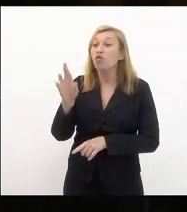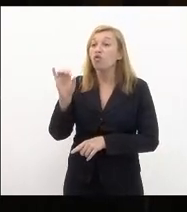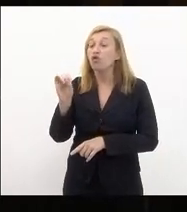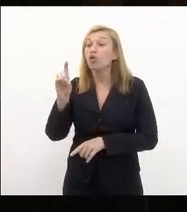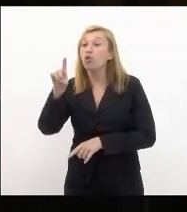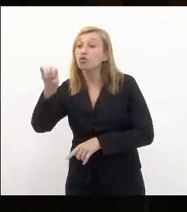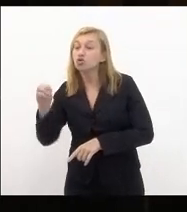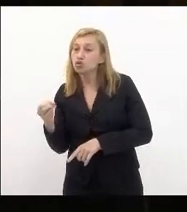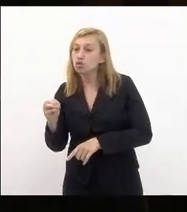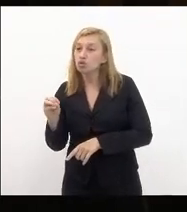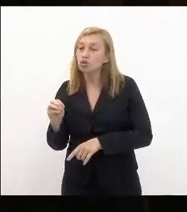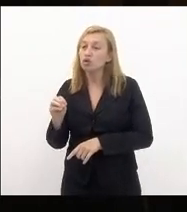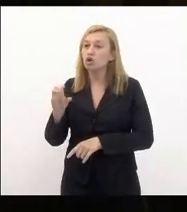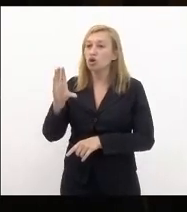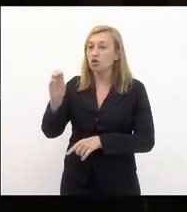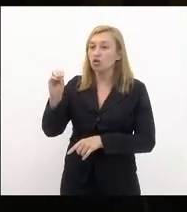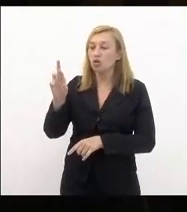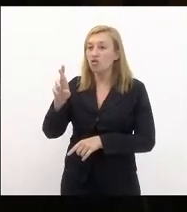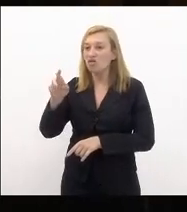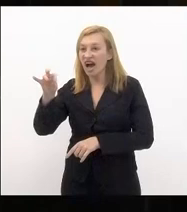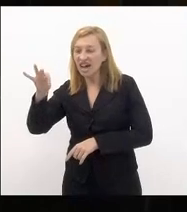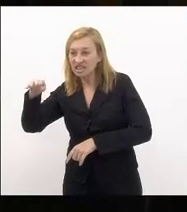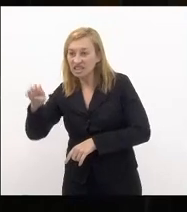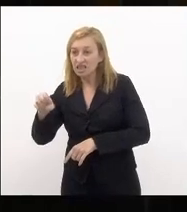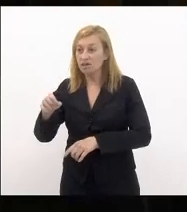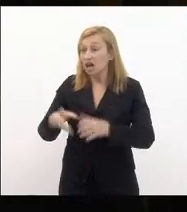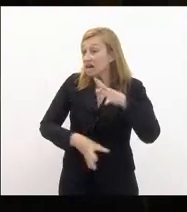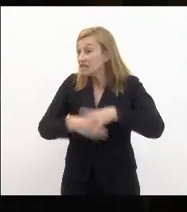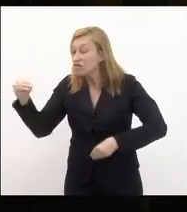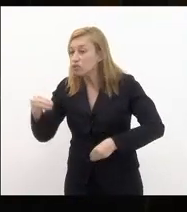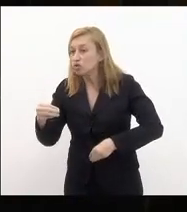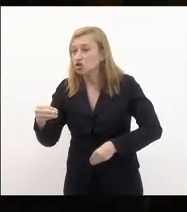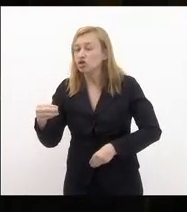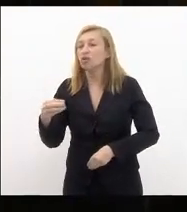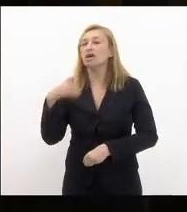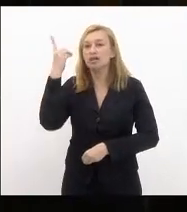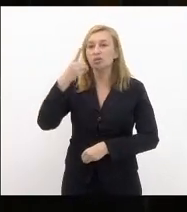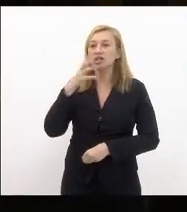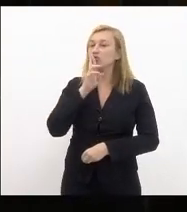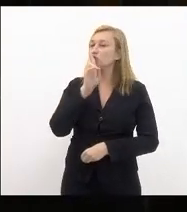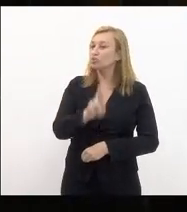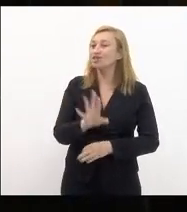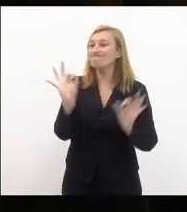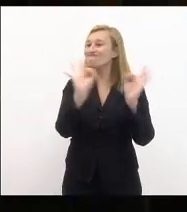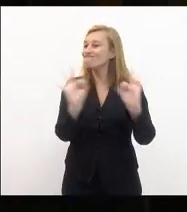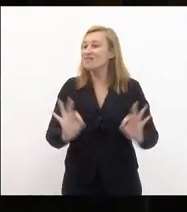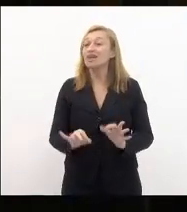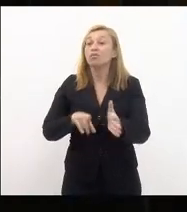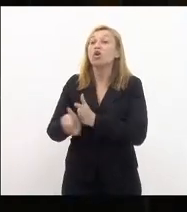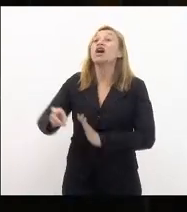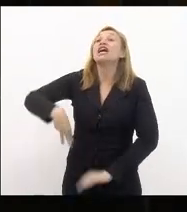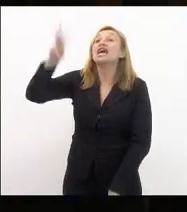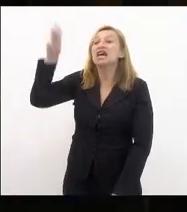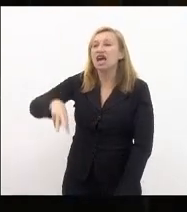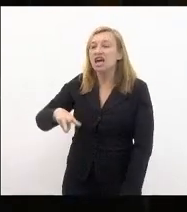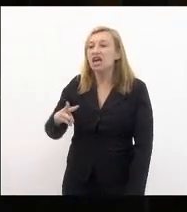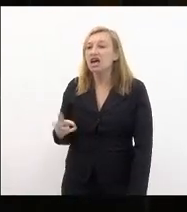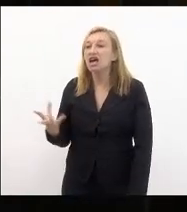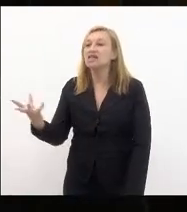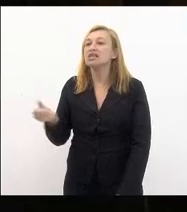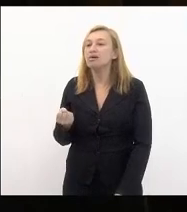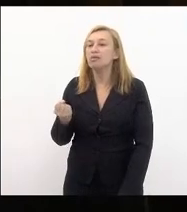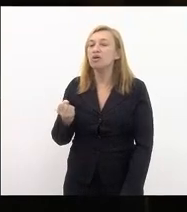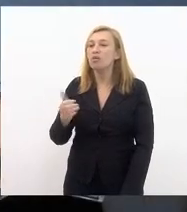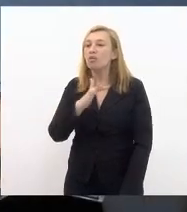porque a deputada foi embora correndo sem responder mais uma vez a pergunta de quem lucrou com a morte de